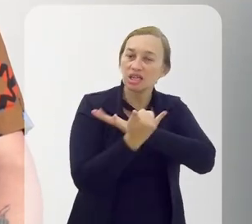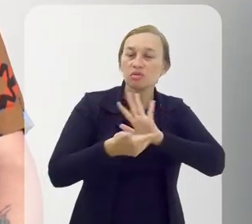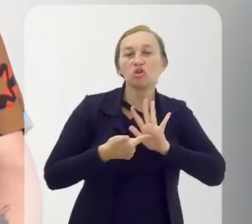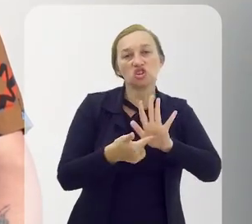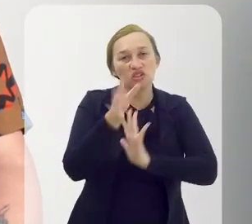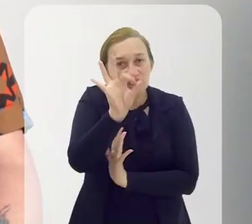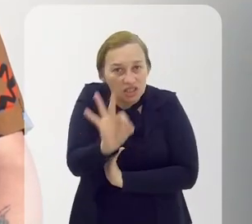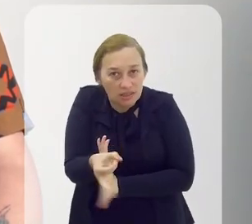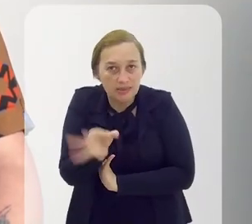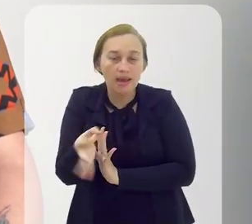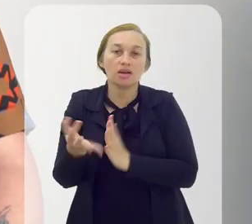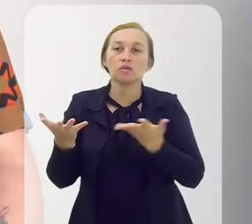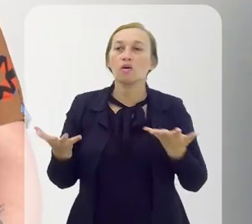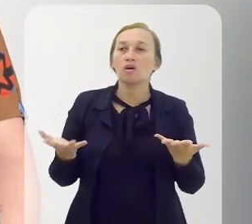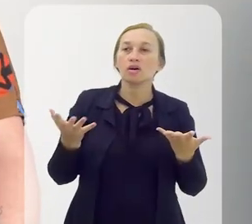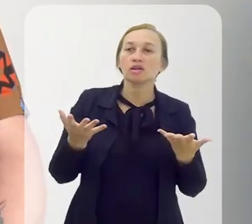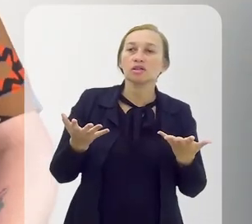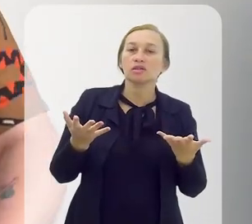que buscava, de fato,